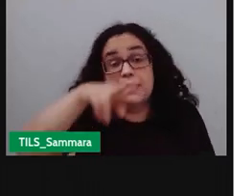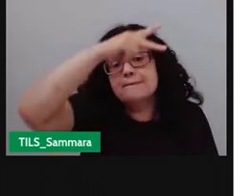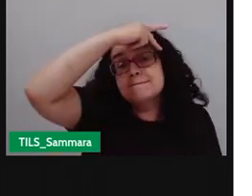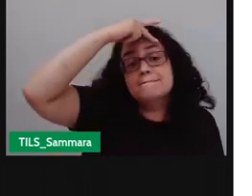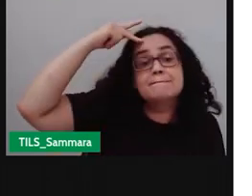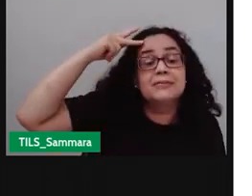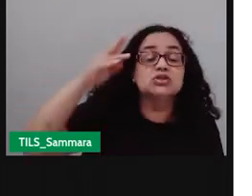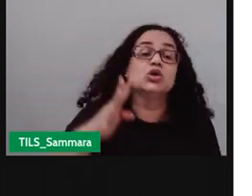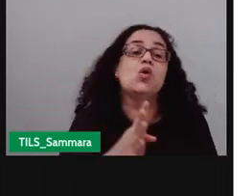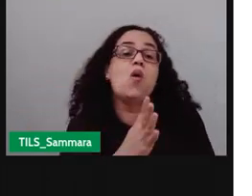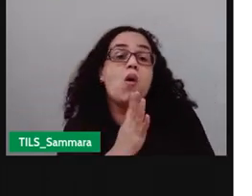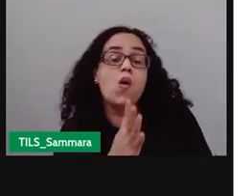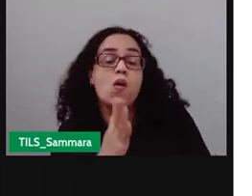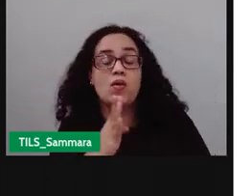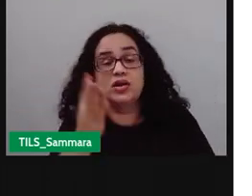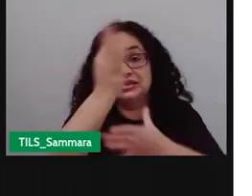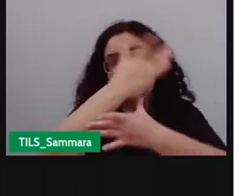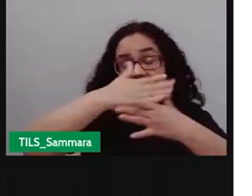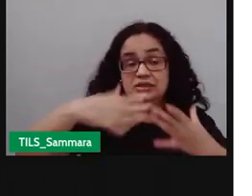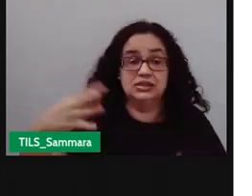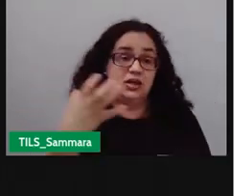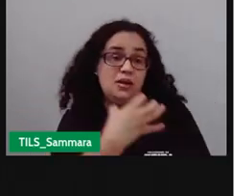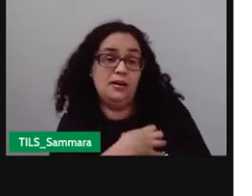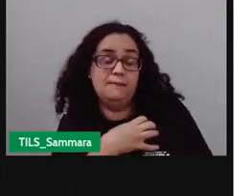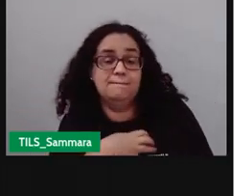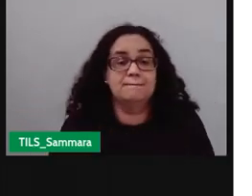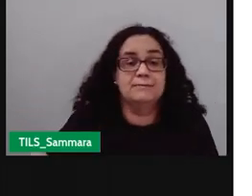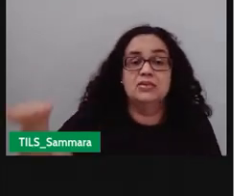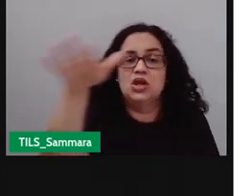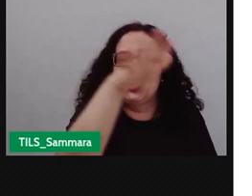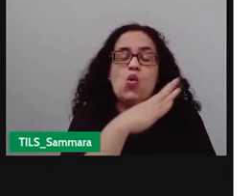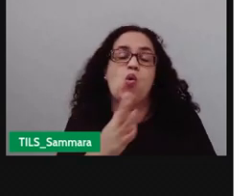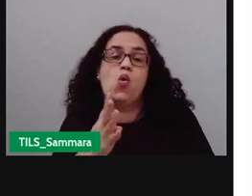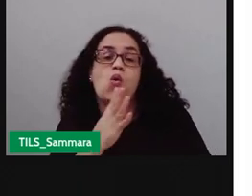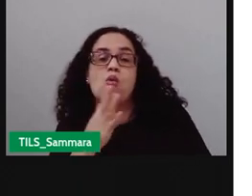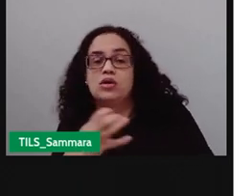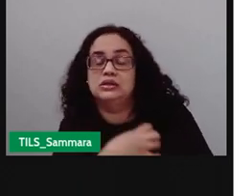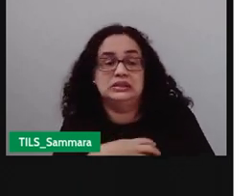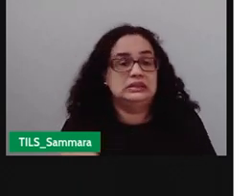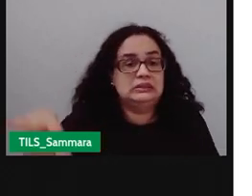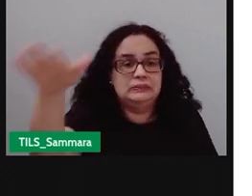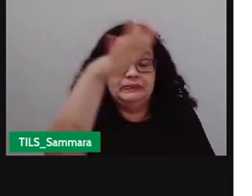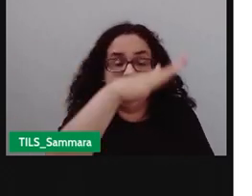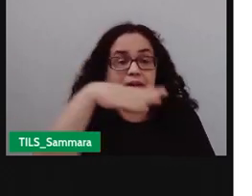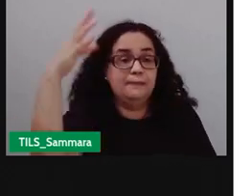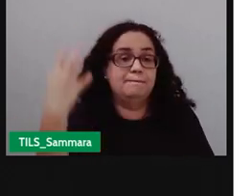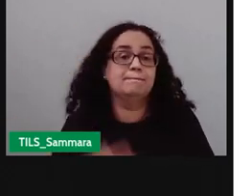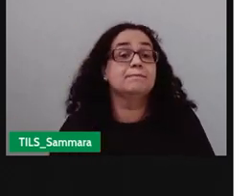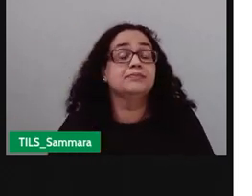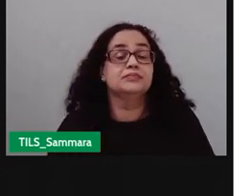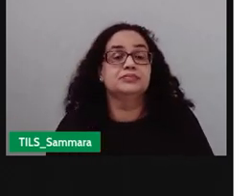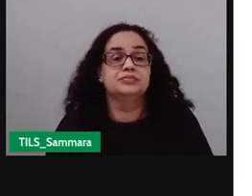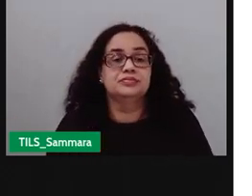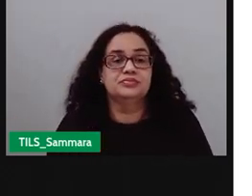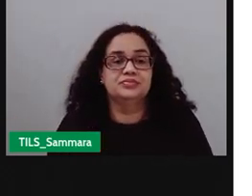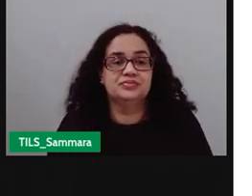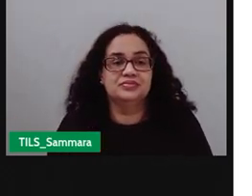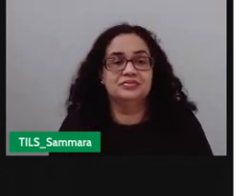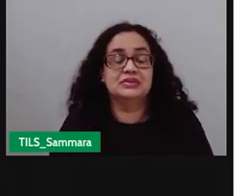conhecidas da cidade da Bahia inteira porque Madalena ela é conhecida na Bahia inteira e que ela